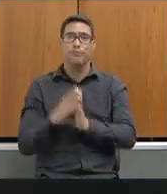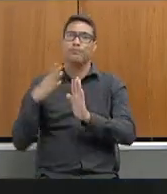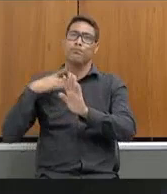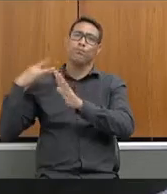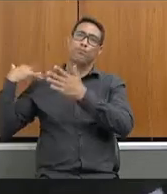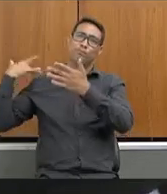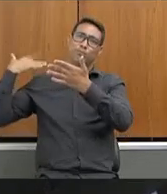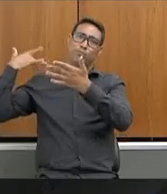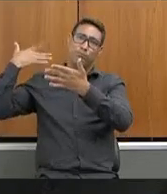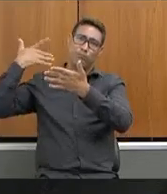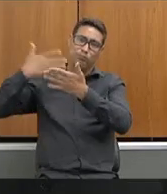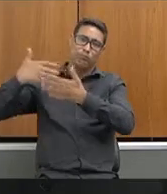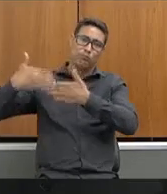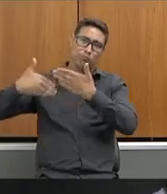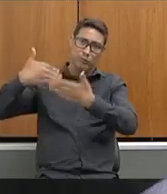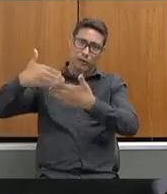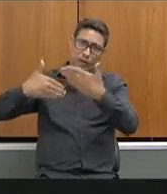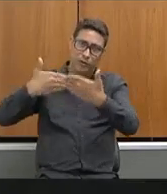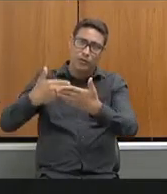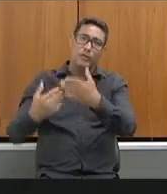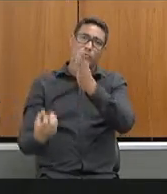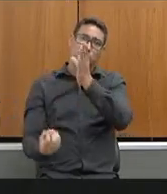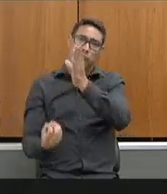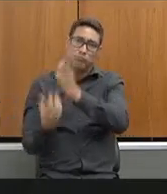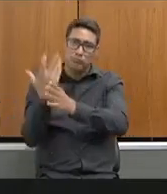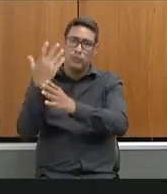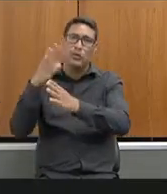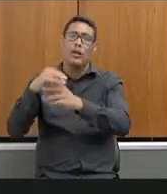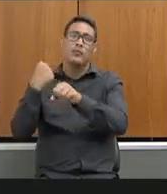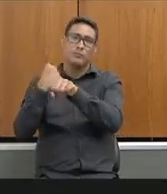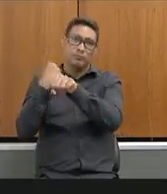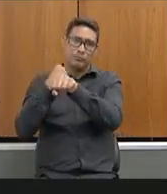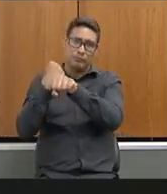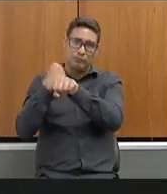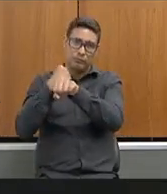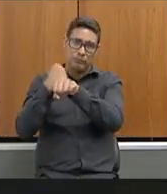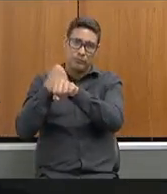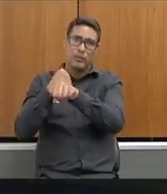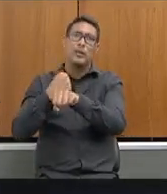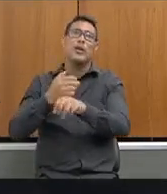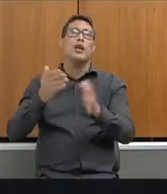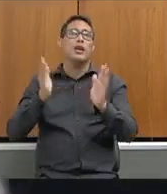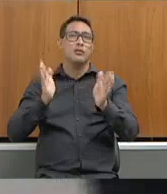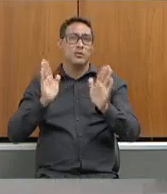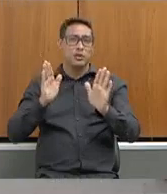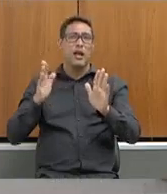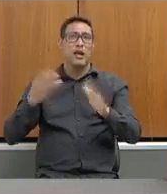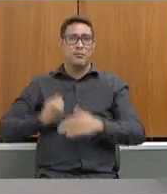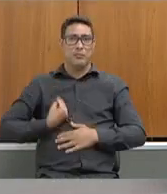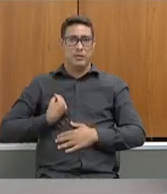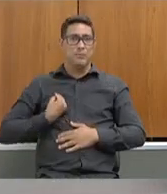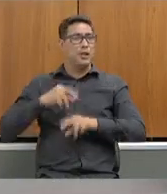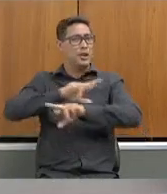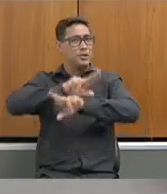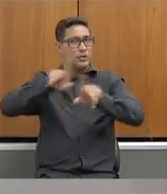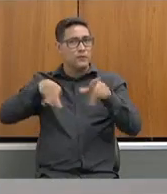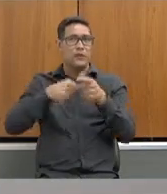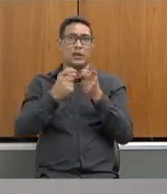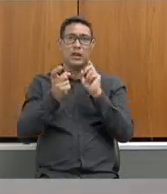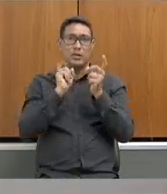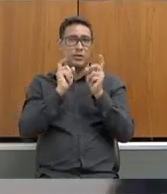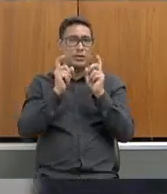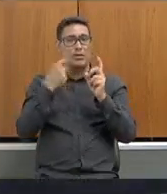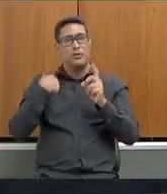ela vem sendo construída há um longo período. Já estive por diversas vezes em várias audiências, representando os diretores de